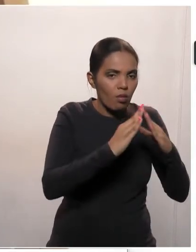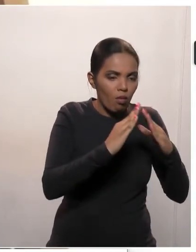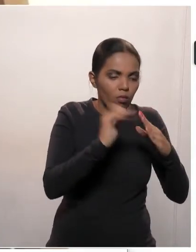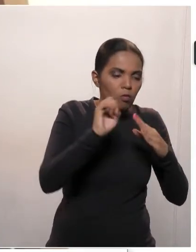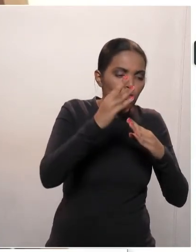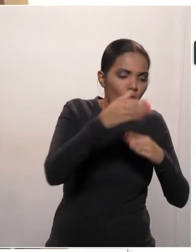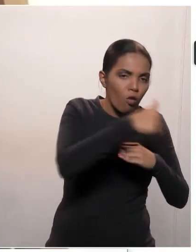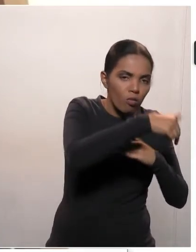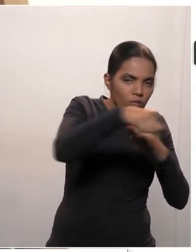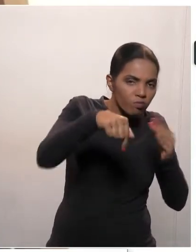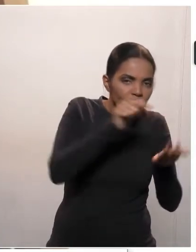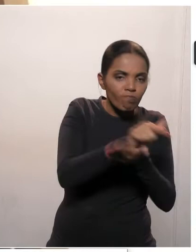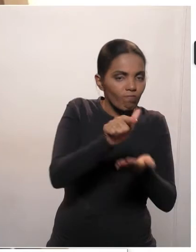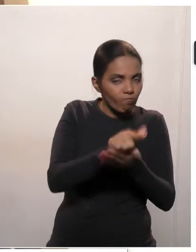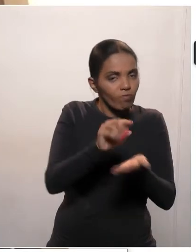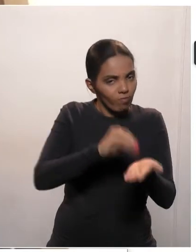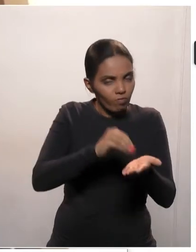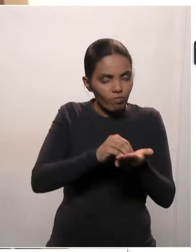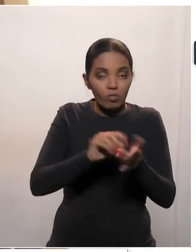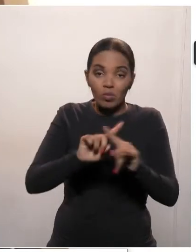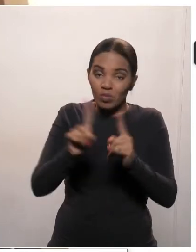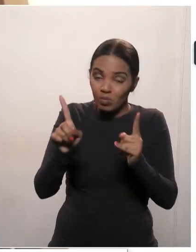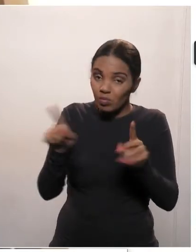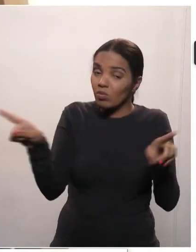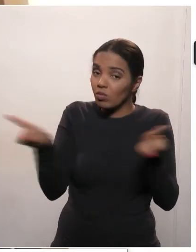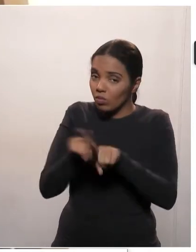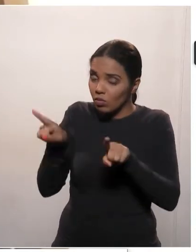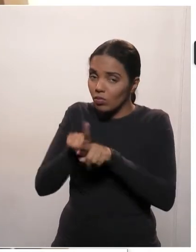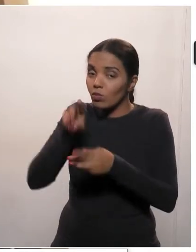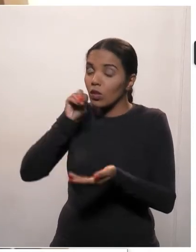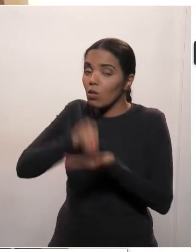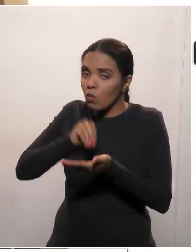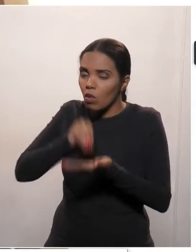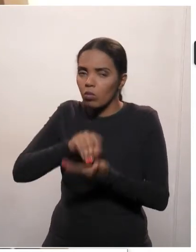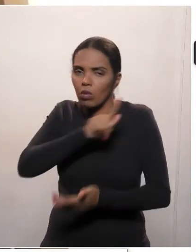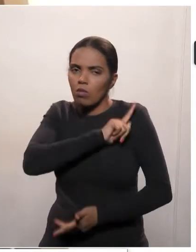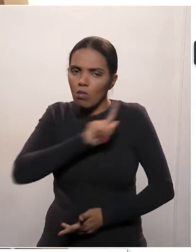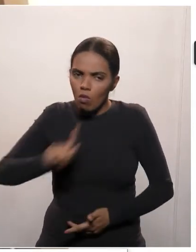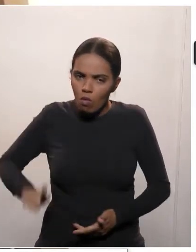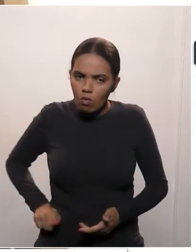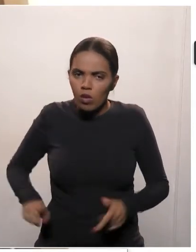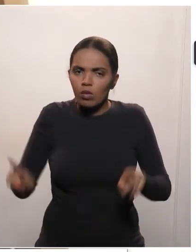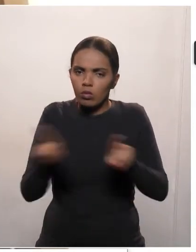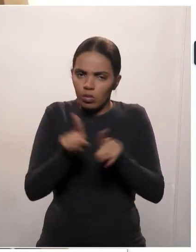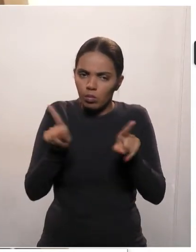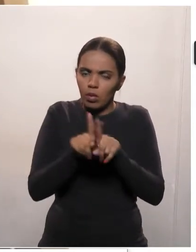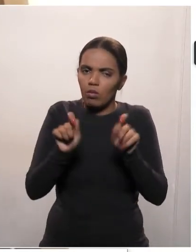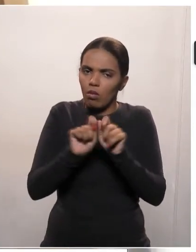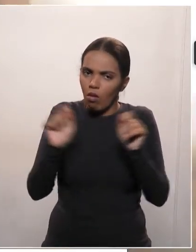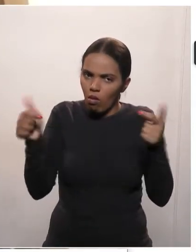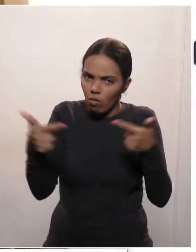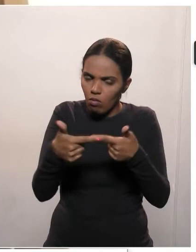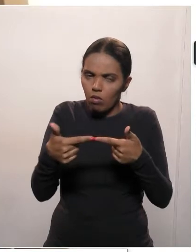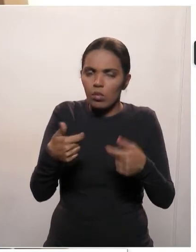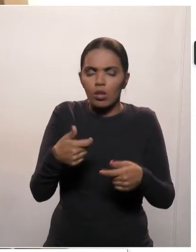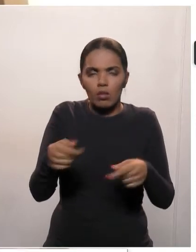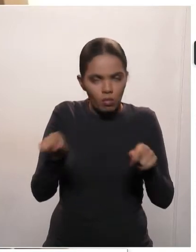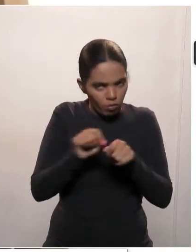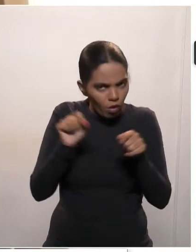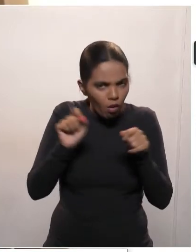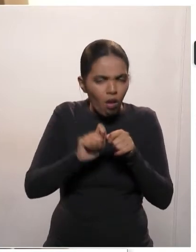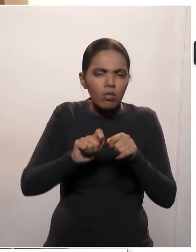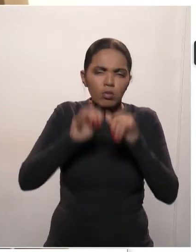temos um norte, a voz de comando muito clara do governo do estado e dessa casa também. Então, nós temos as nossas campanhas de